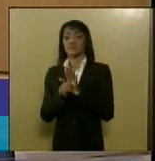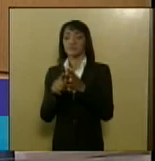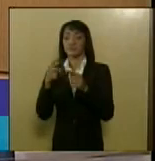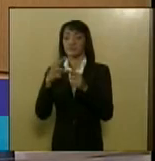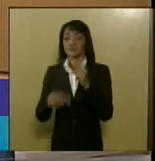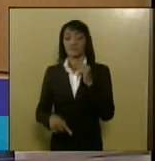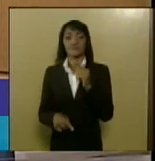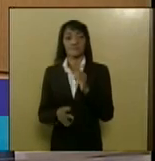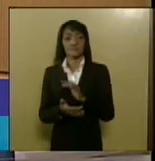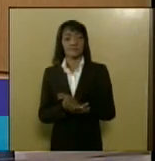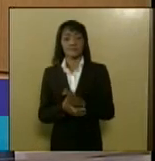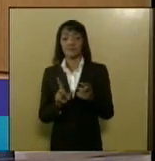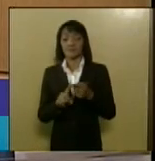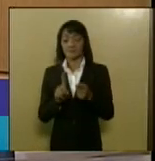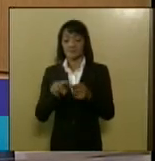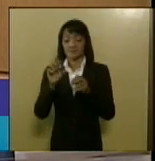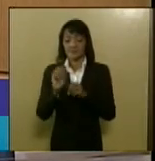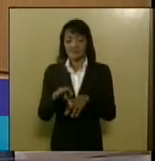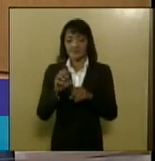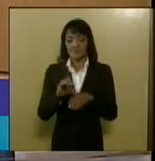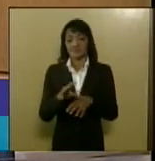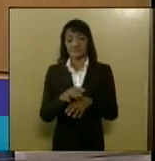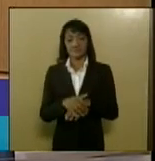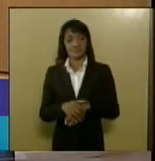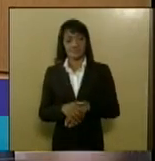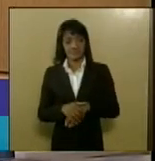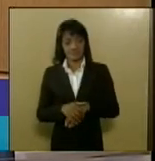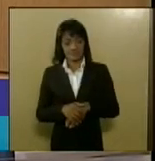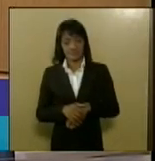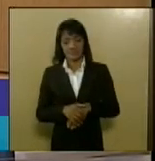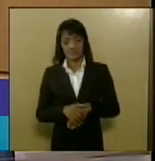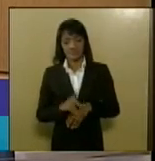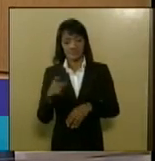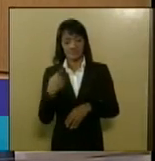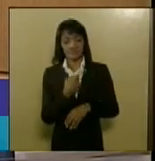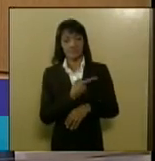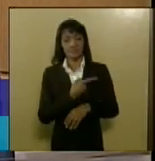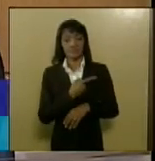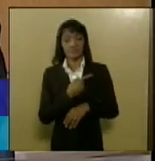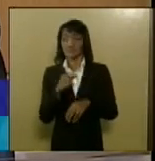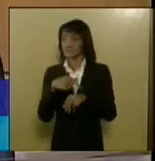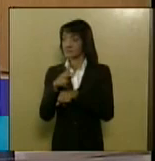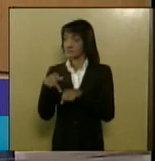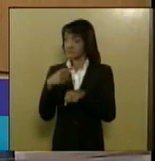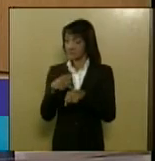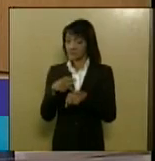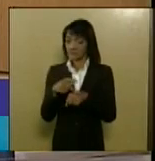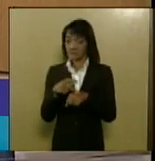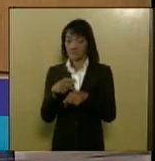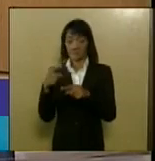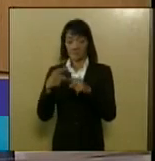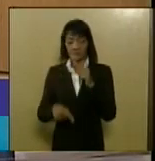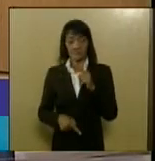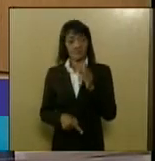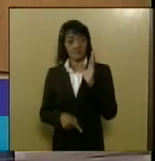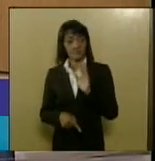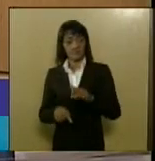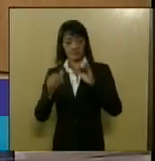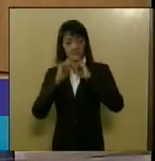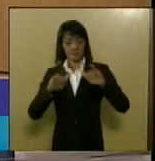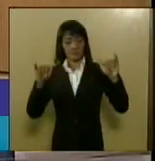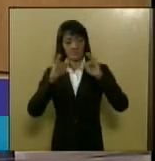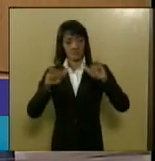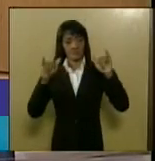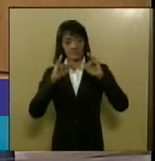e educativas que vêm desenvolvidas pelo nosso país além de proibir a publicidade existe